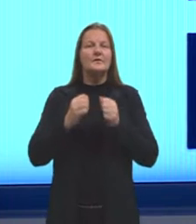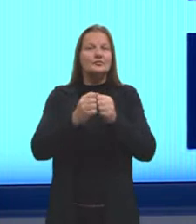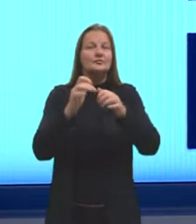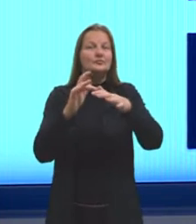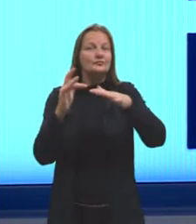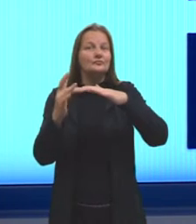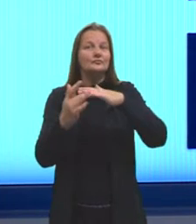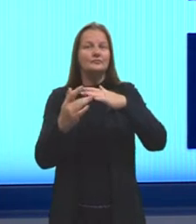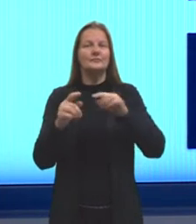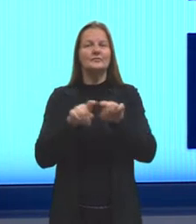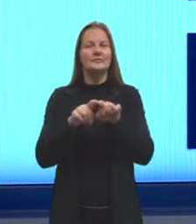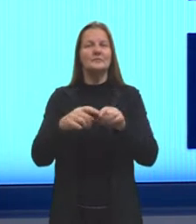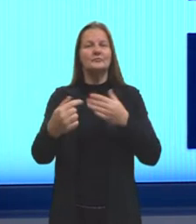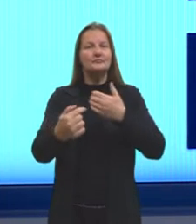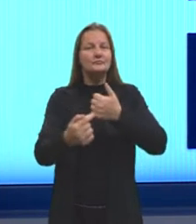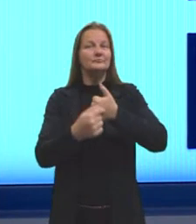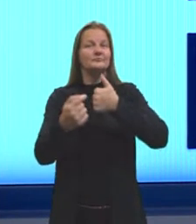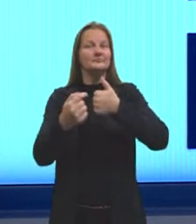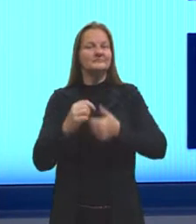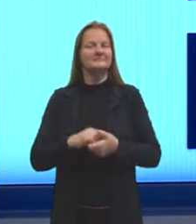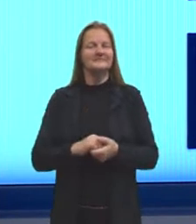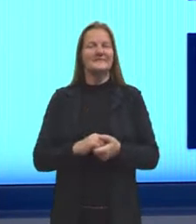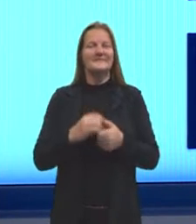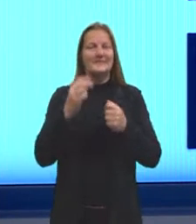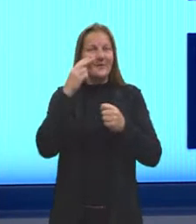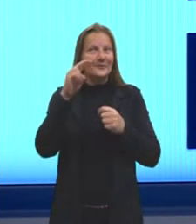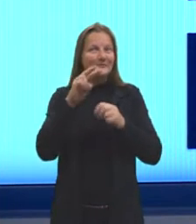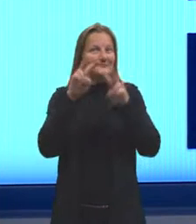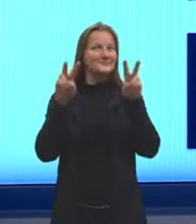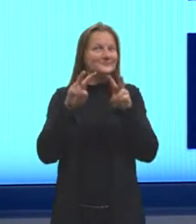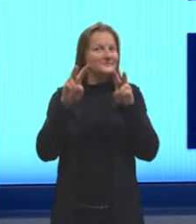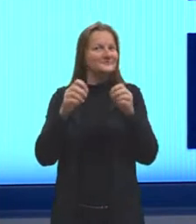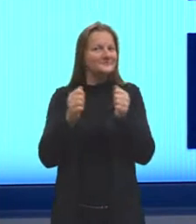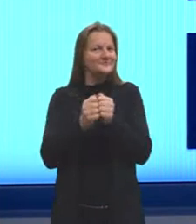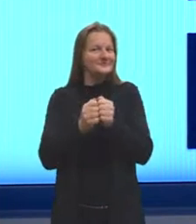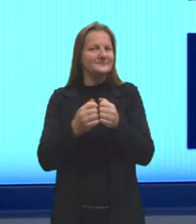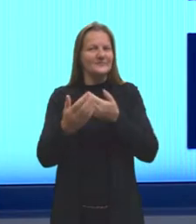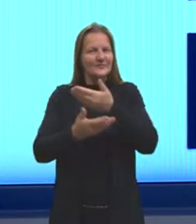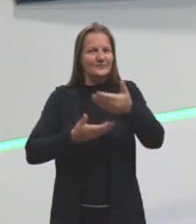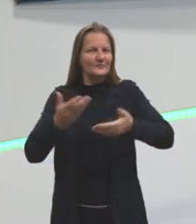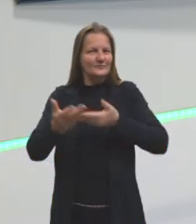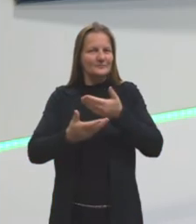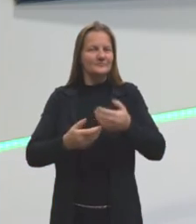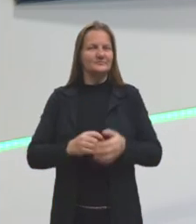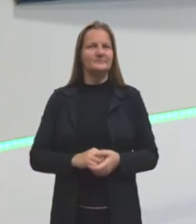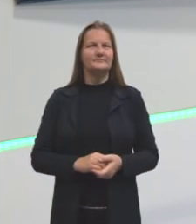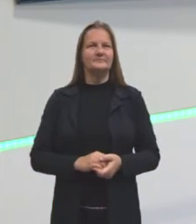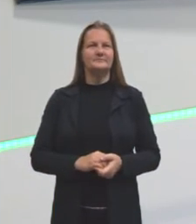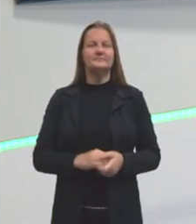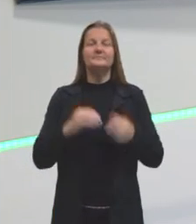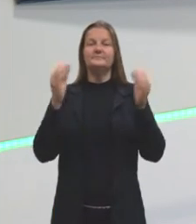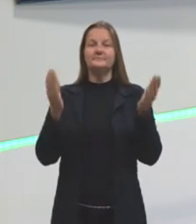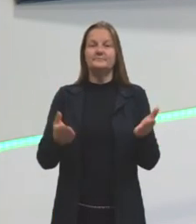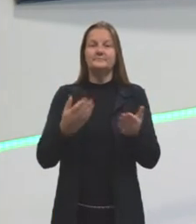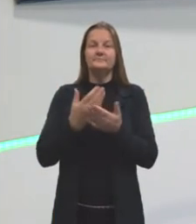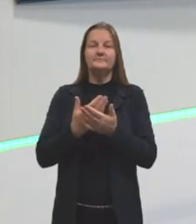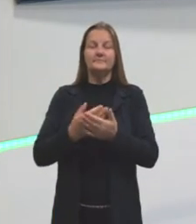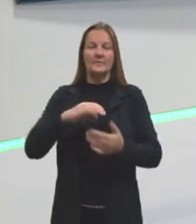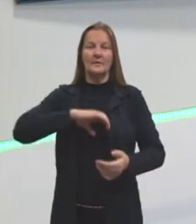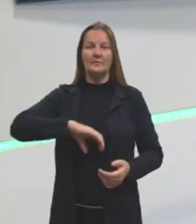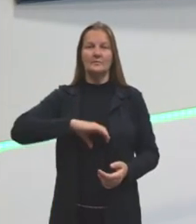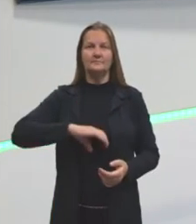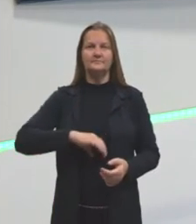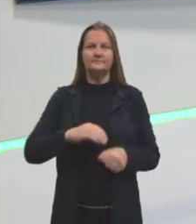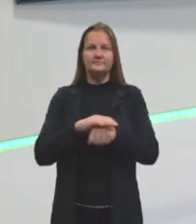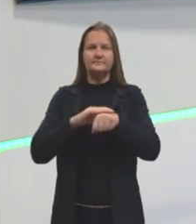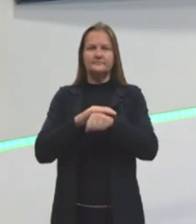também marcar a gente nos stories. Vamos fazer aí uma conversa bacana. Hoje a nossa aula, como eu falei